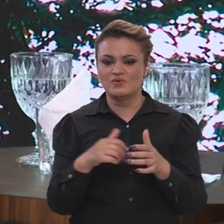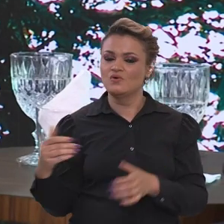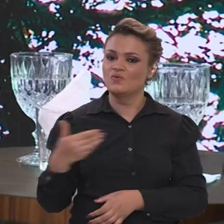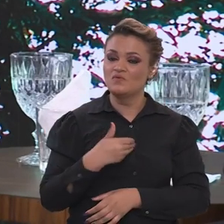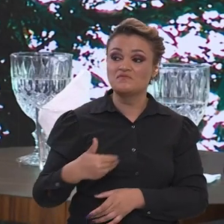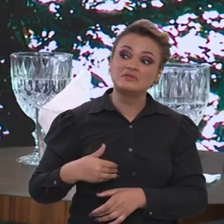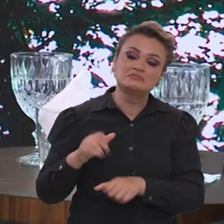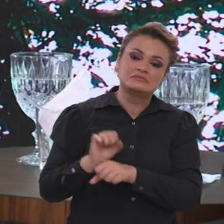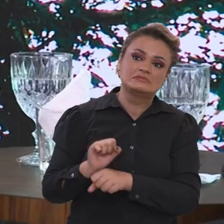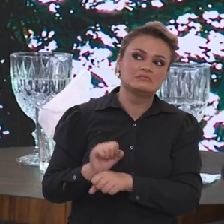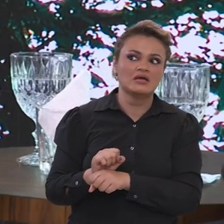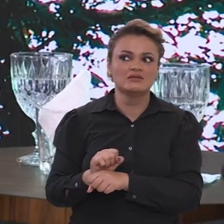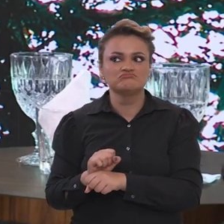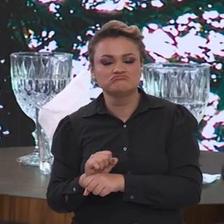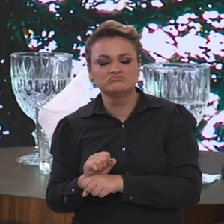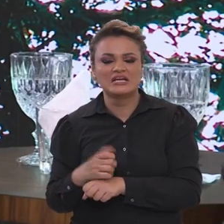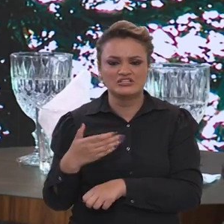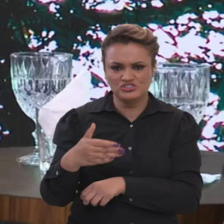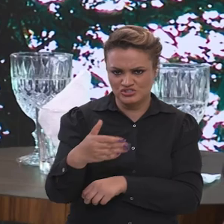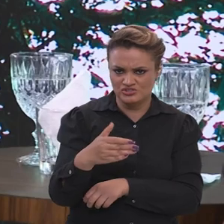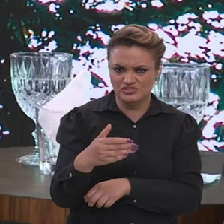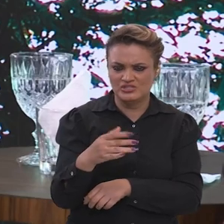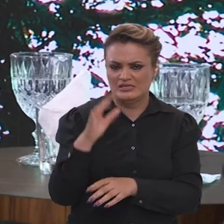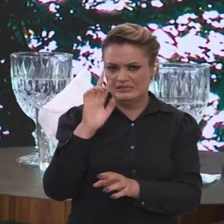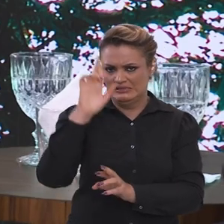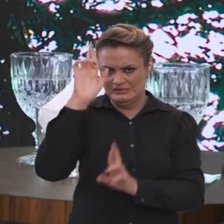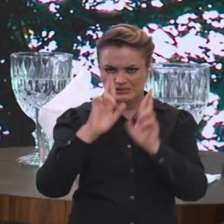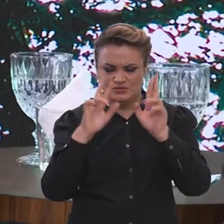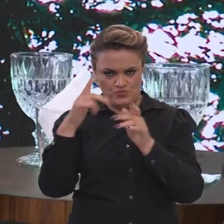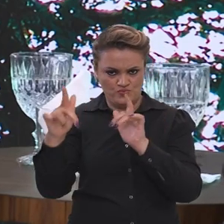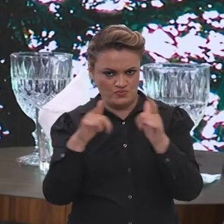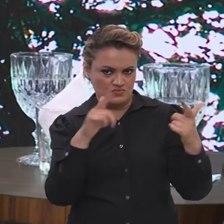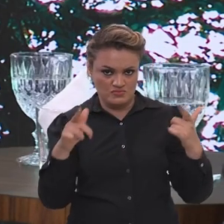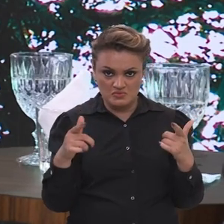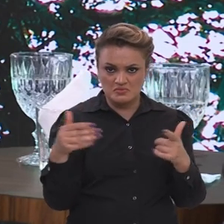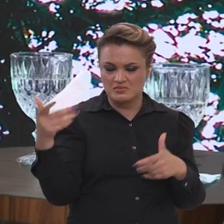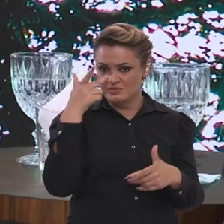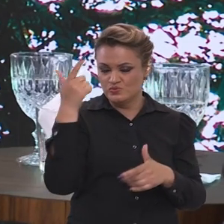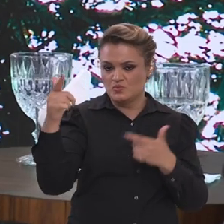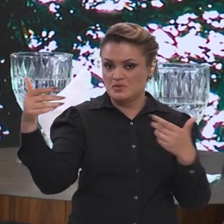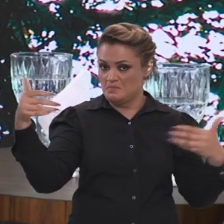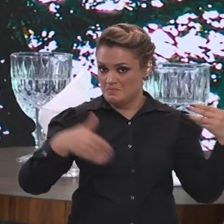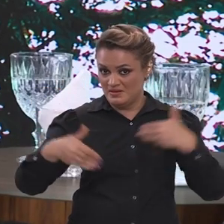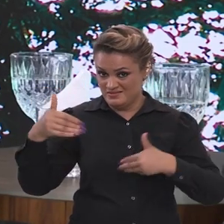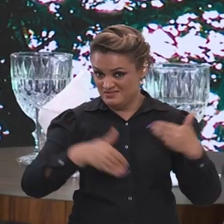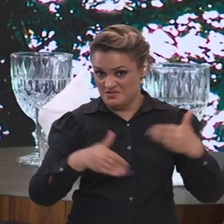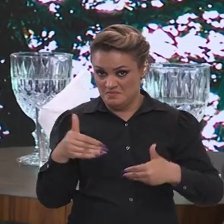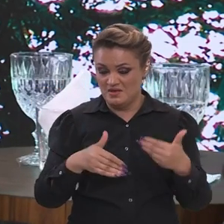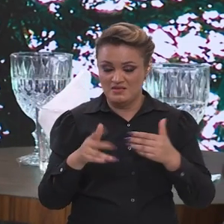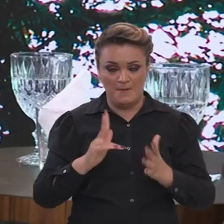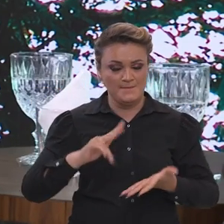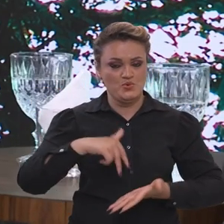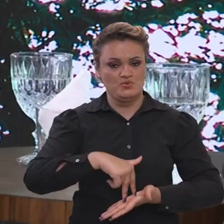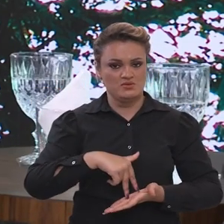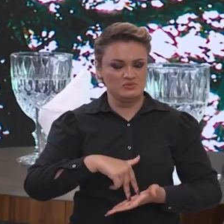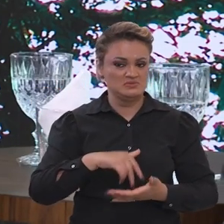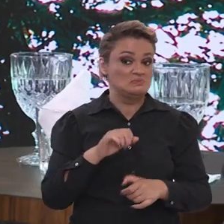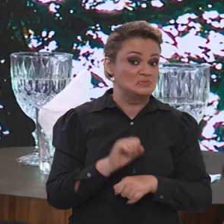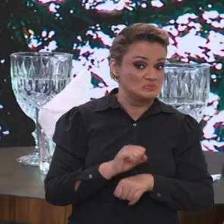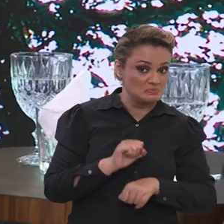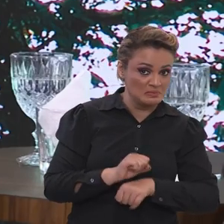o governo espera que venham mais líderes, que mais líderes participem e se tornem também